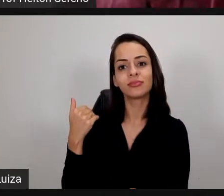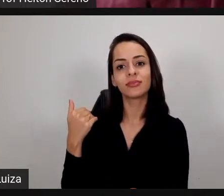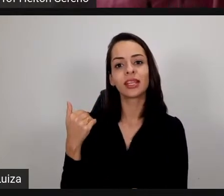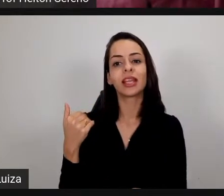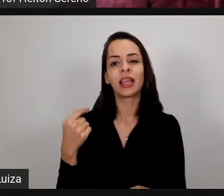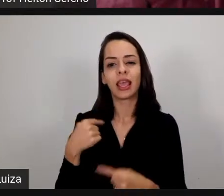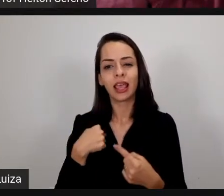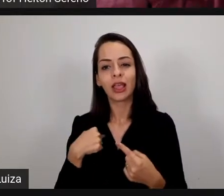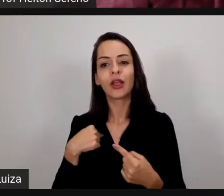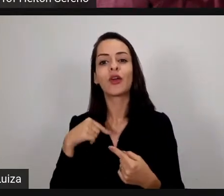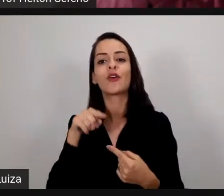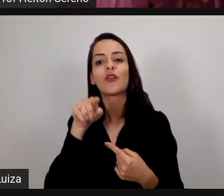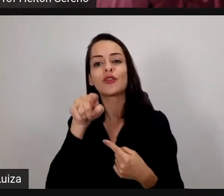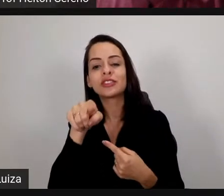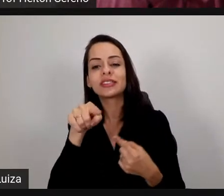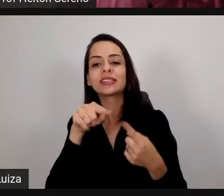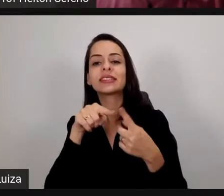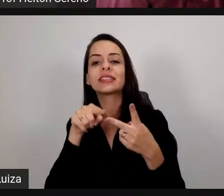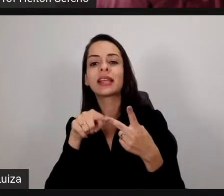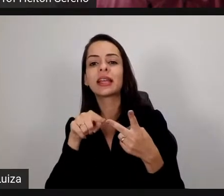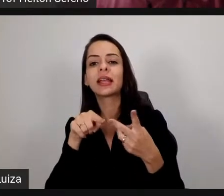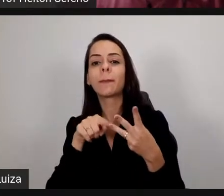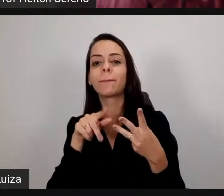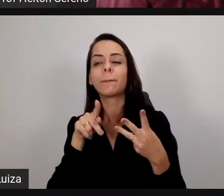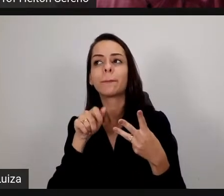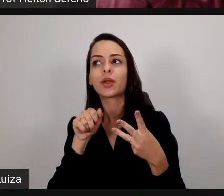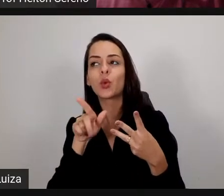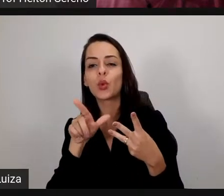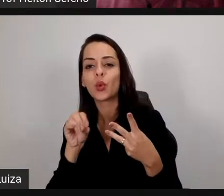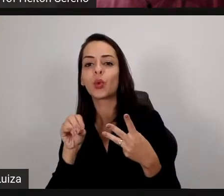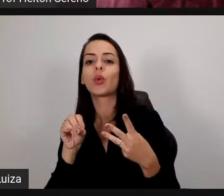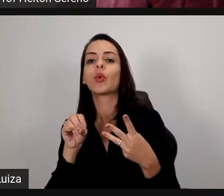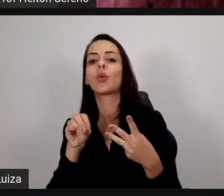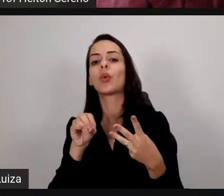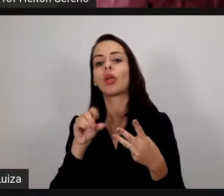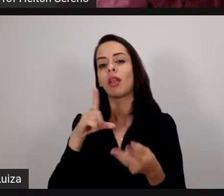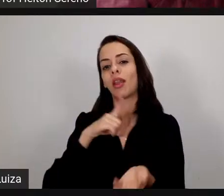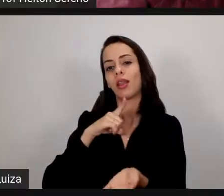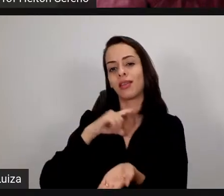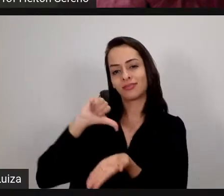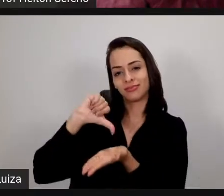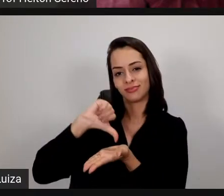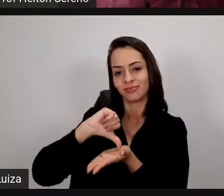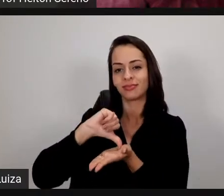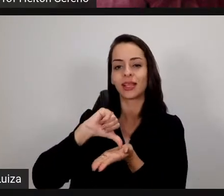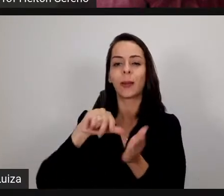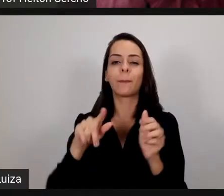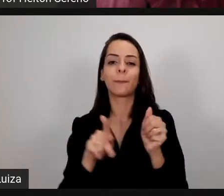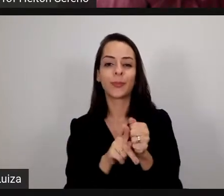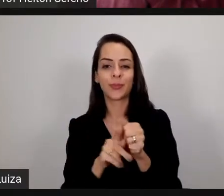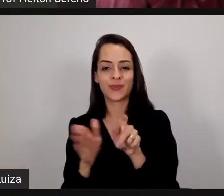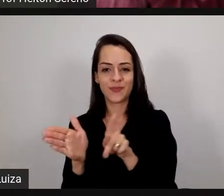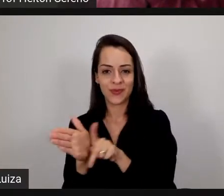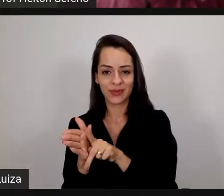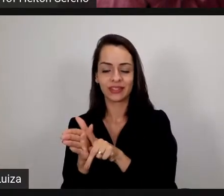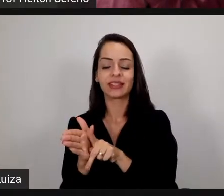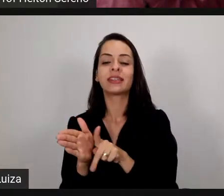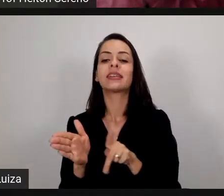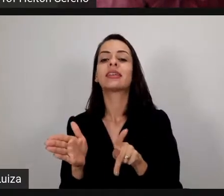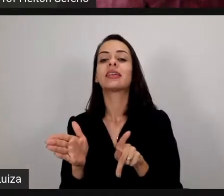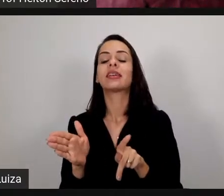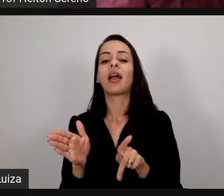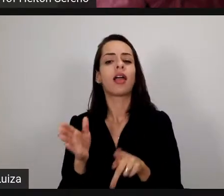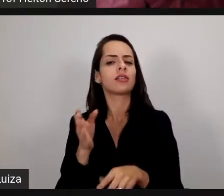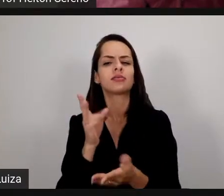Paulo né no foi janal porteirinha no campus avançado porteirinha então é sempre um prazer a gente rever e